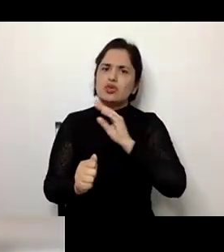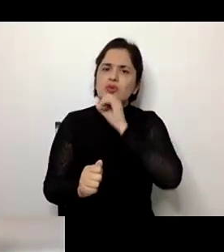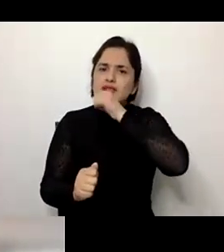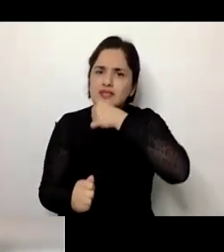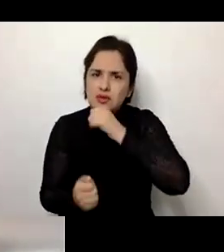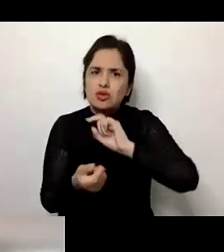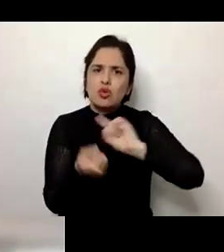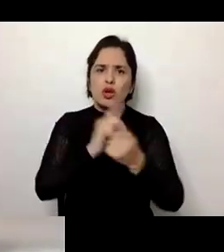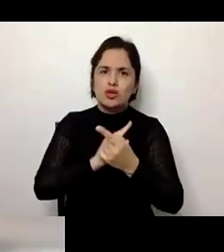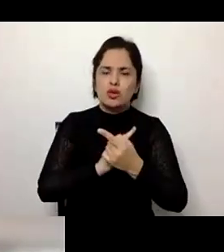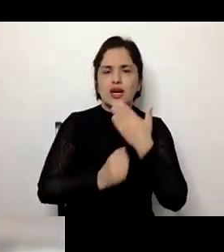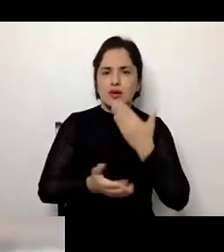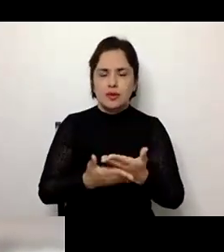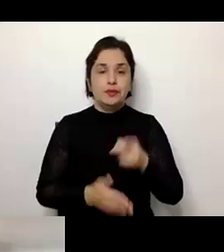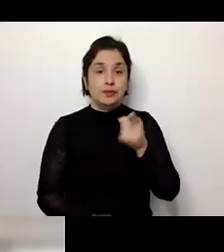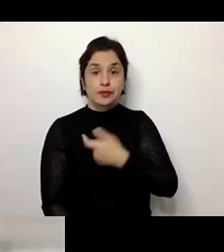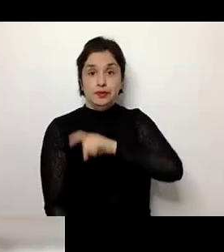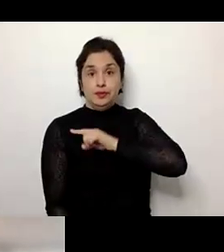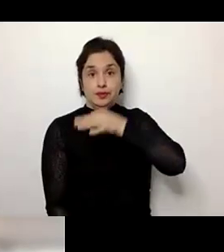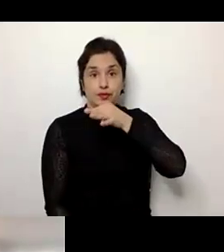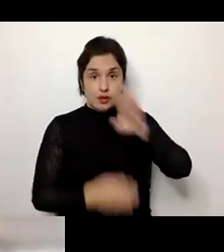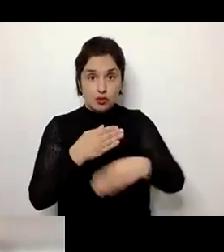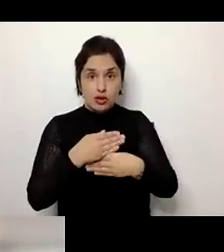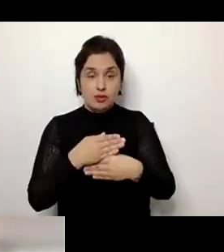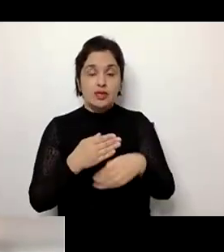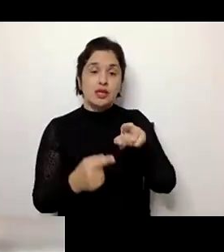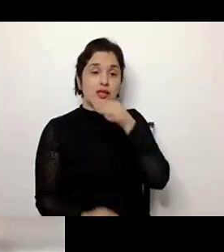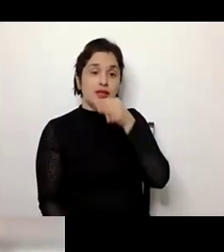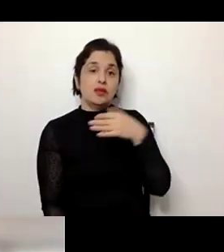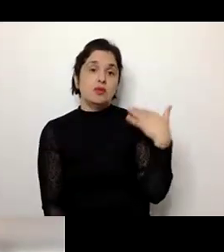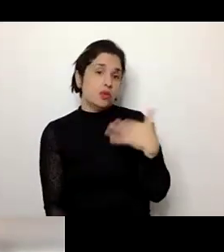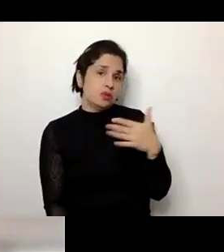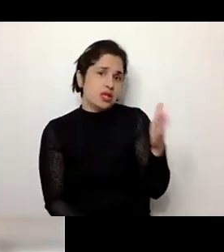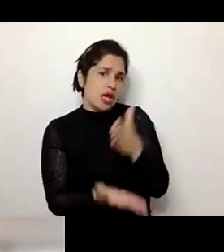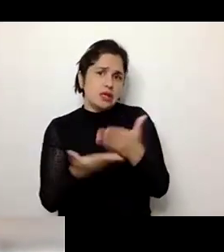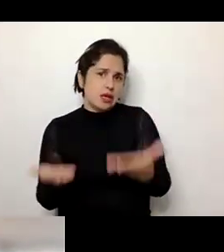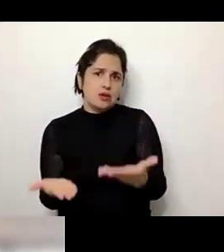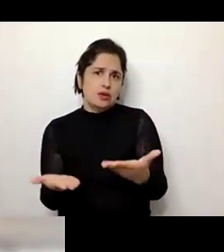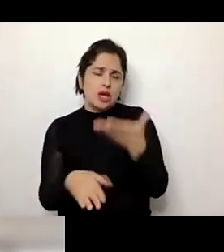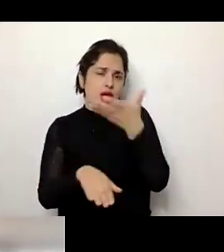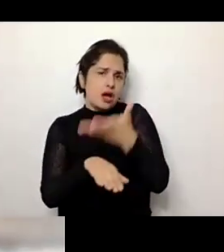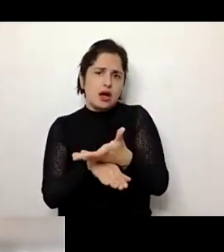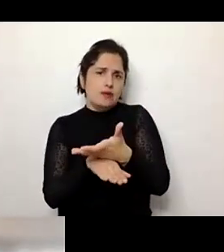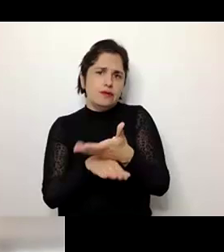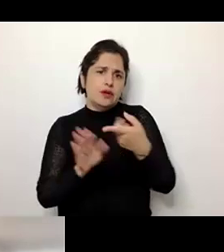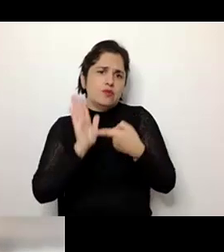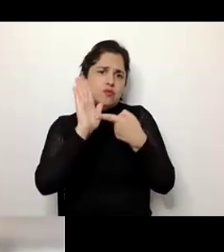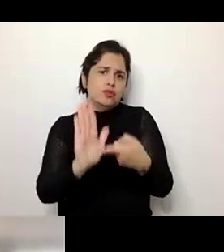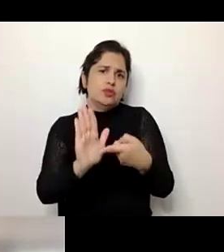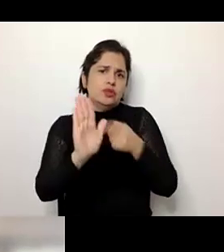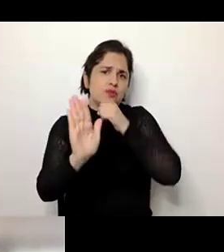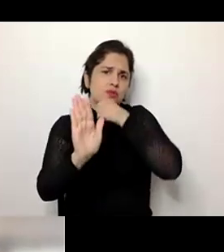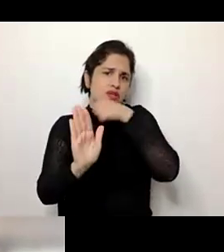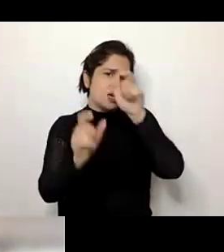Bom, a Gabriela nos conta justamente que é importante porque até o momento só havia mostrado como a é